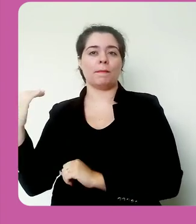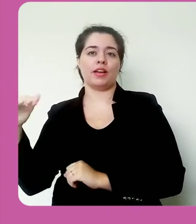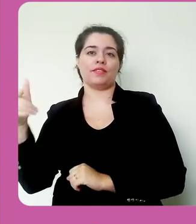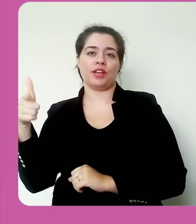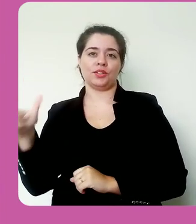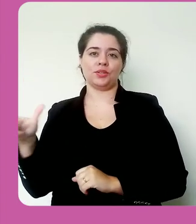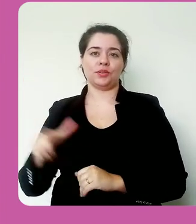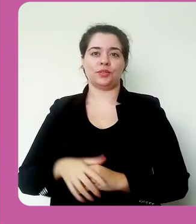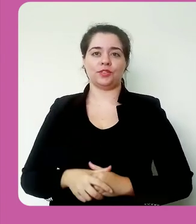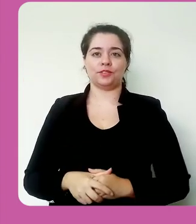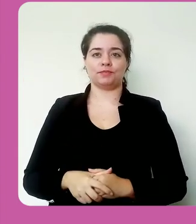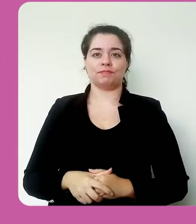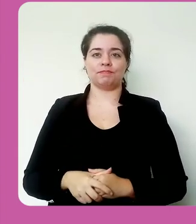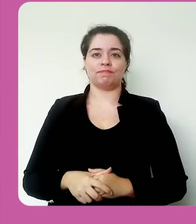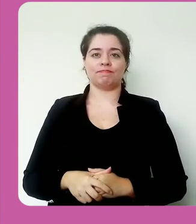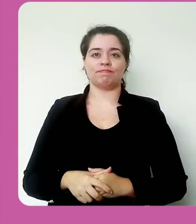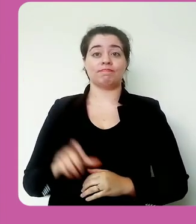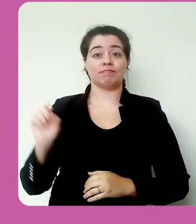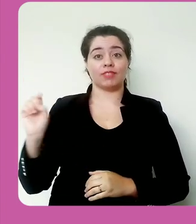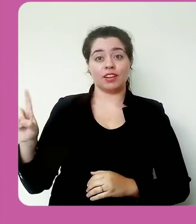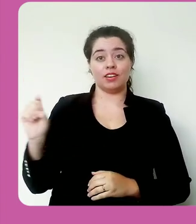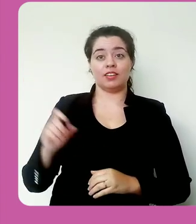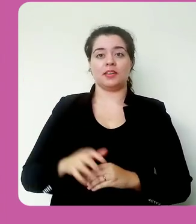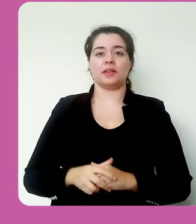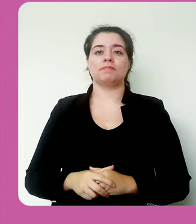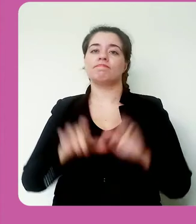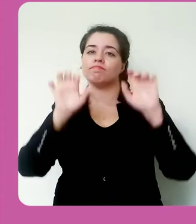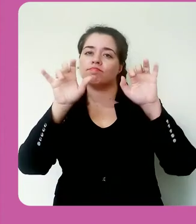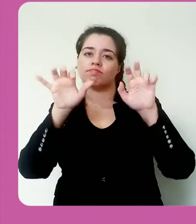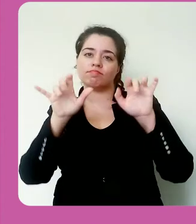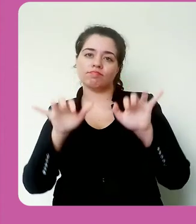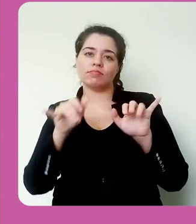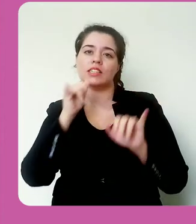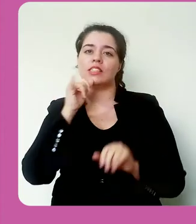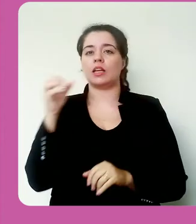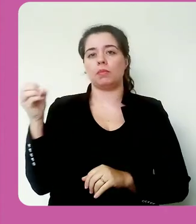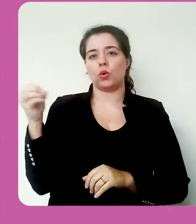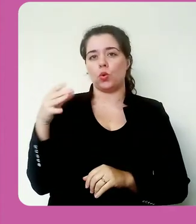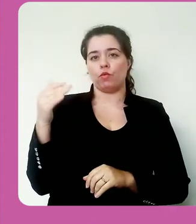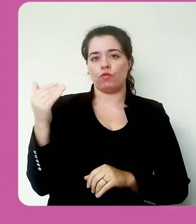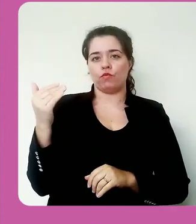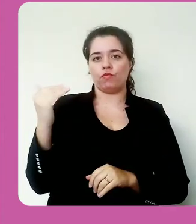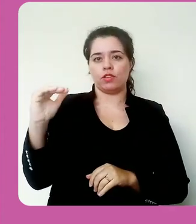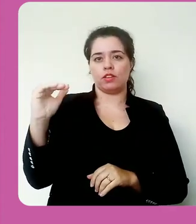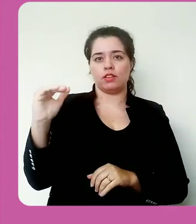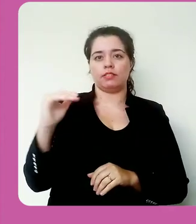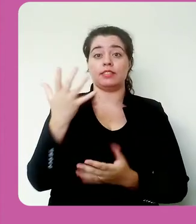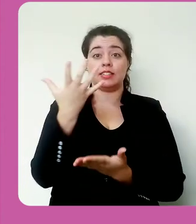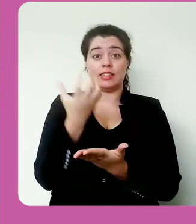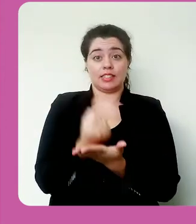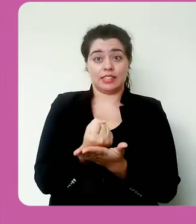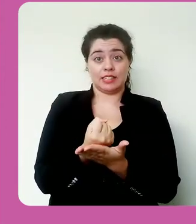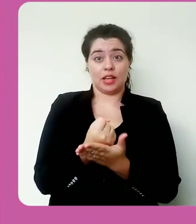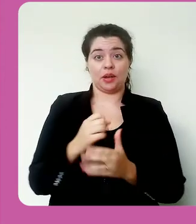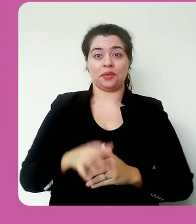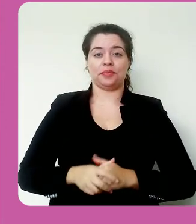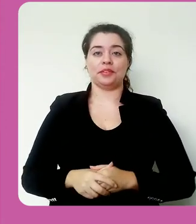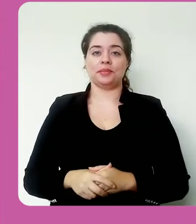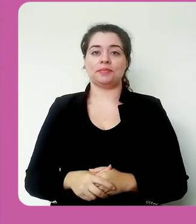Então, eu venho aqui e digito um novo envio, salvo as alterações